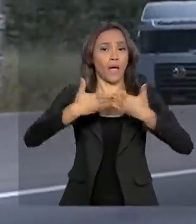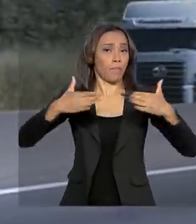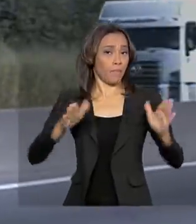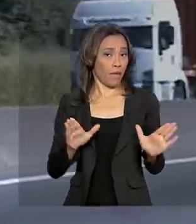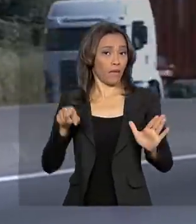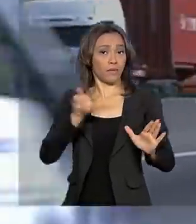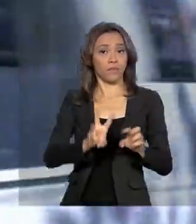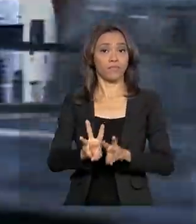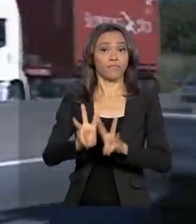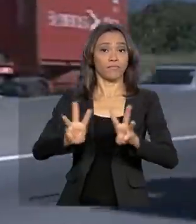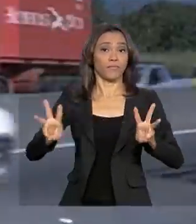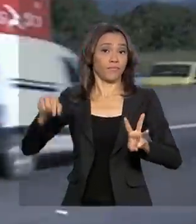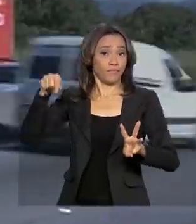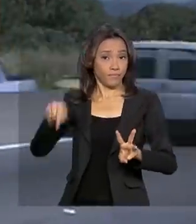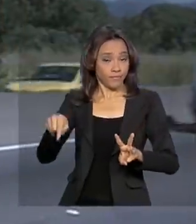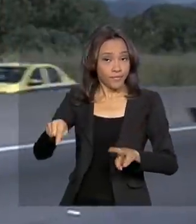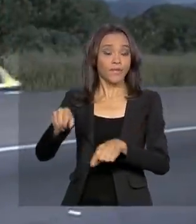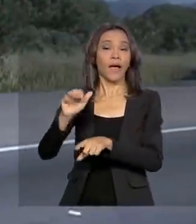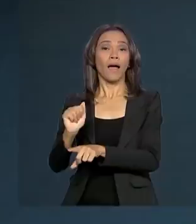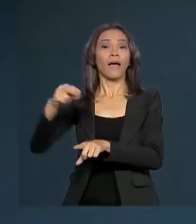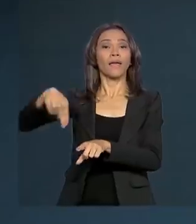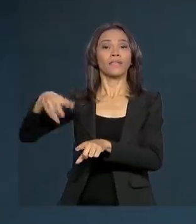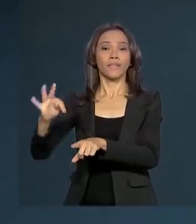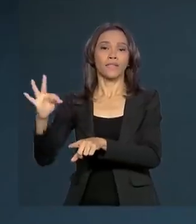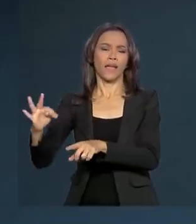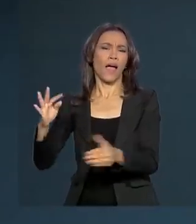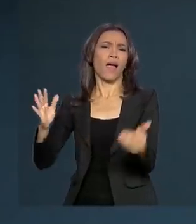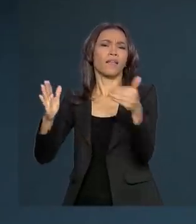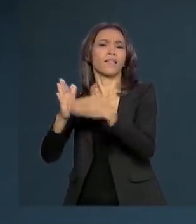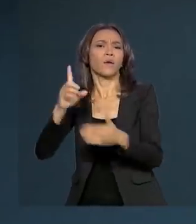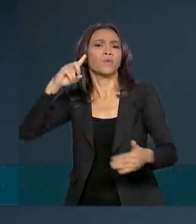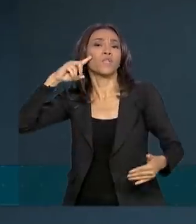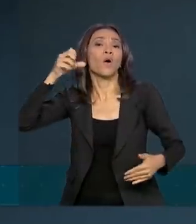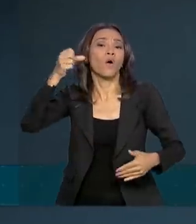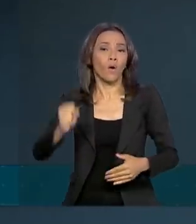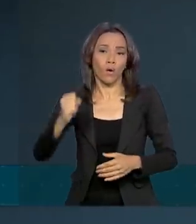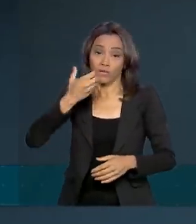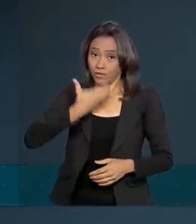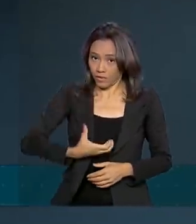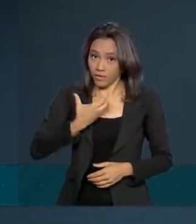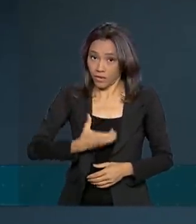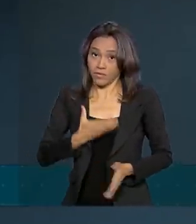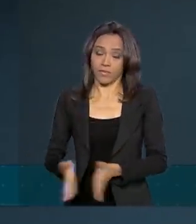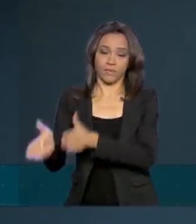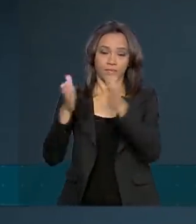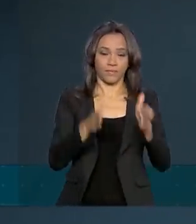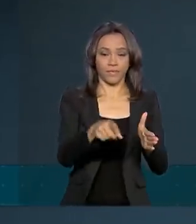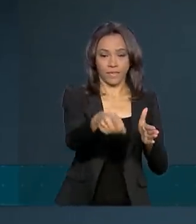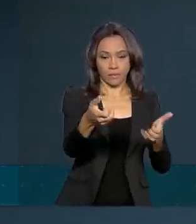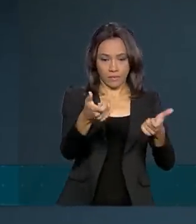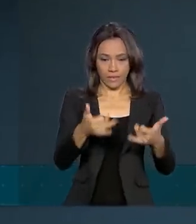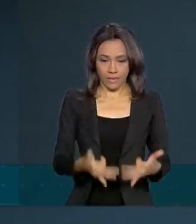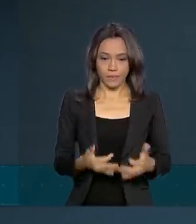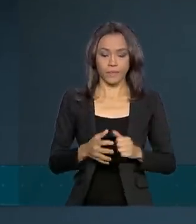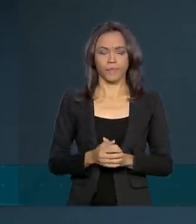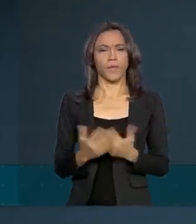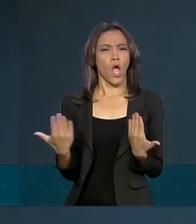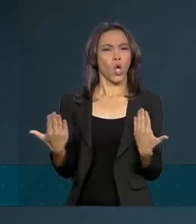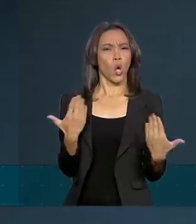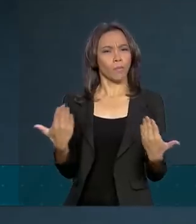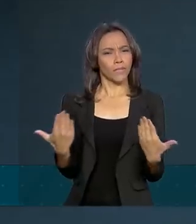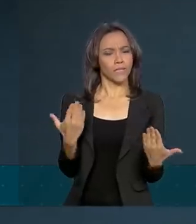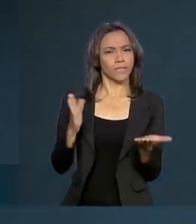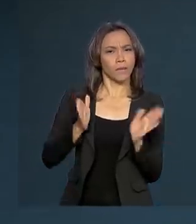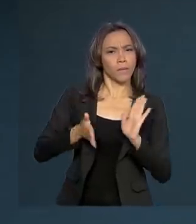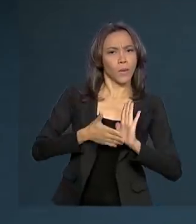da agência até o dia 8 de dezembro. A expectativa aí, né, comparando essa proposta de audiência